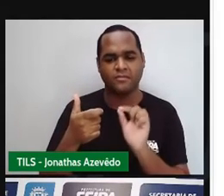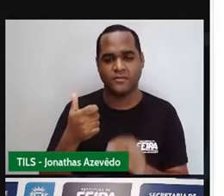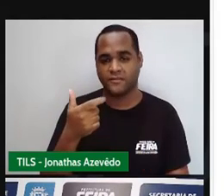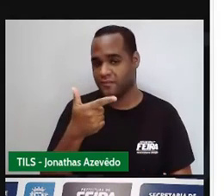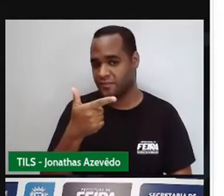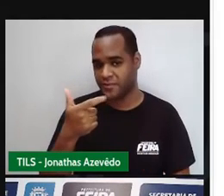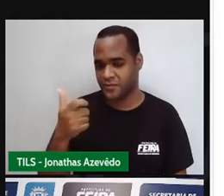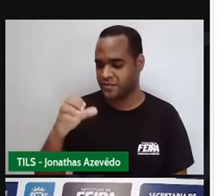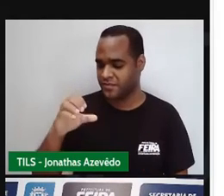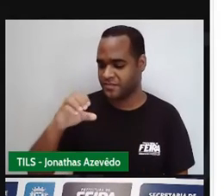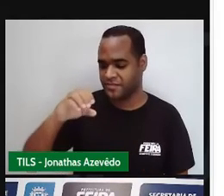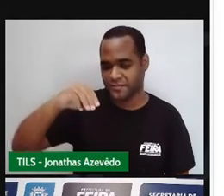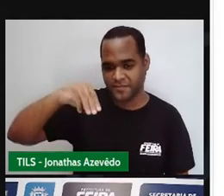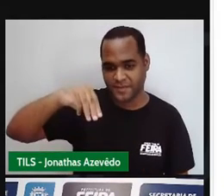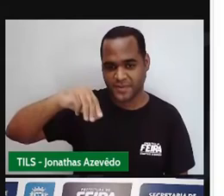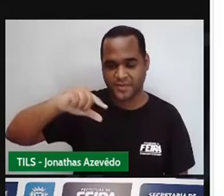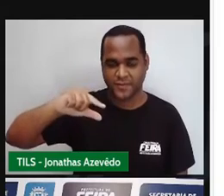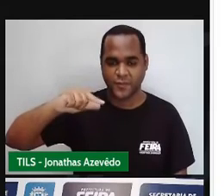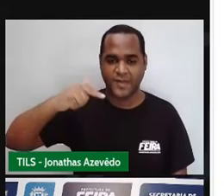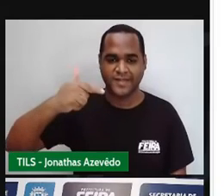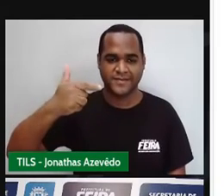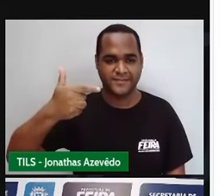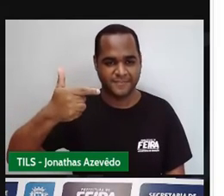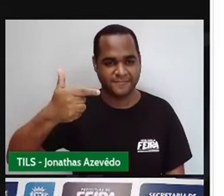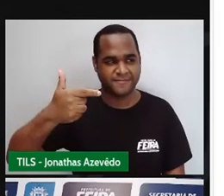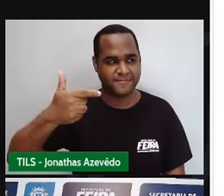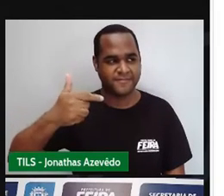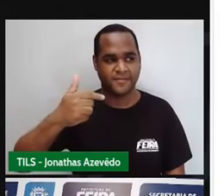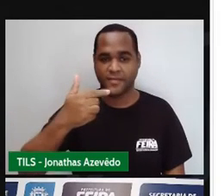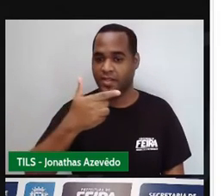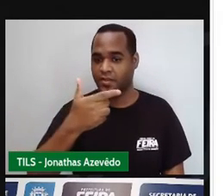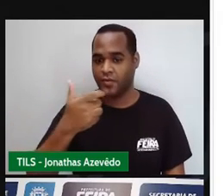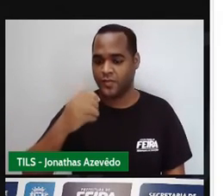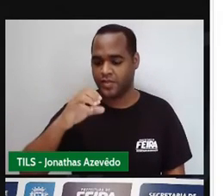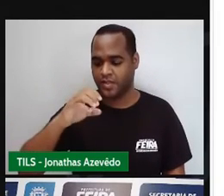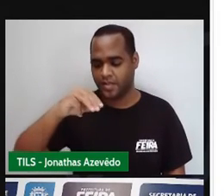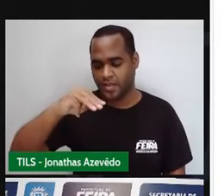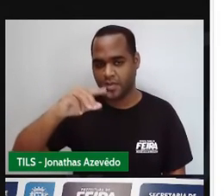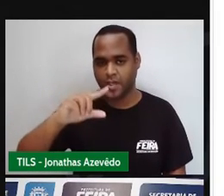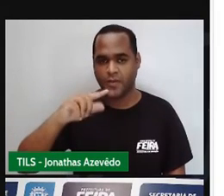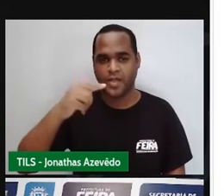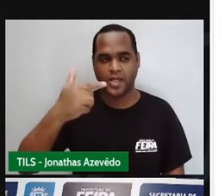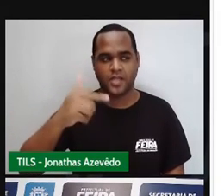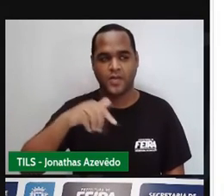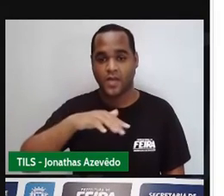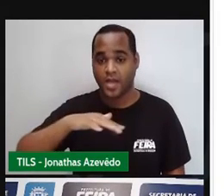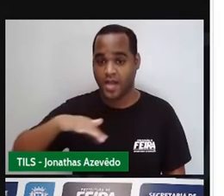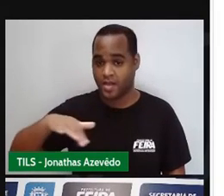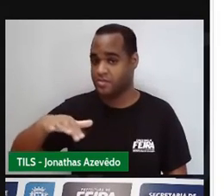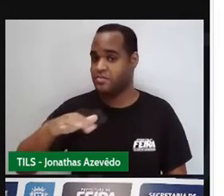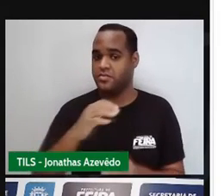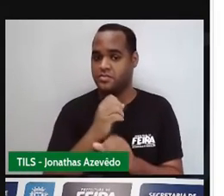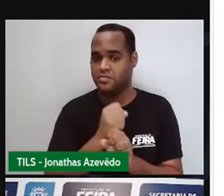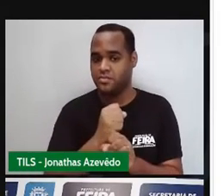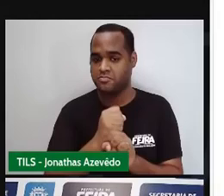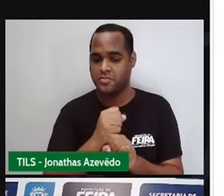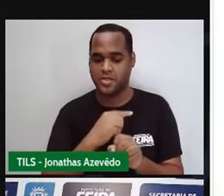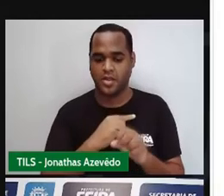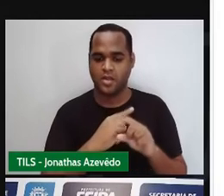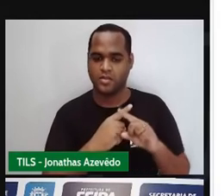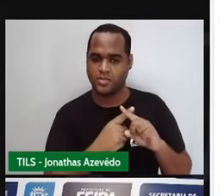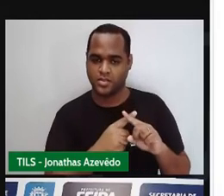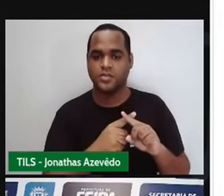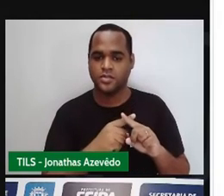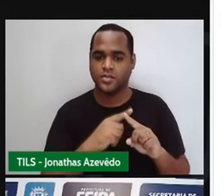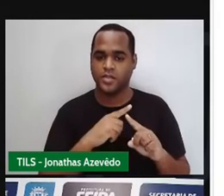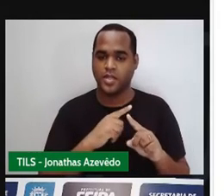21 centímetro quadrado porque a unidade de área aqui se foi centímetro a unidade de área vai